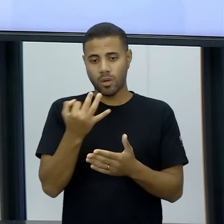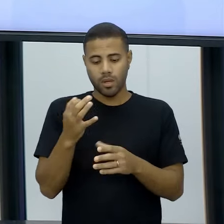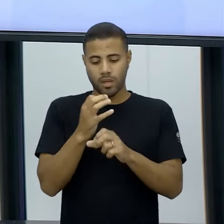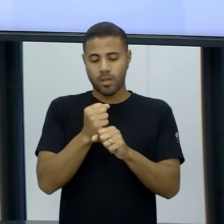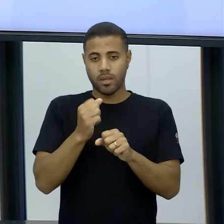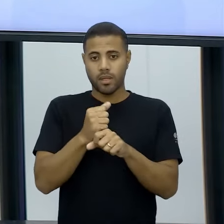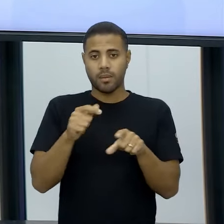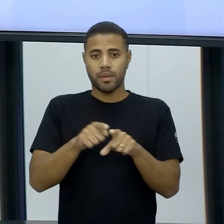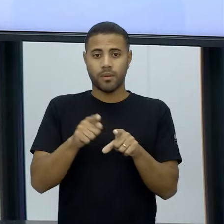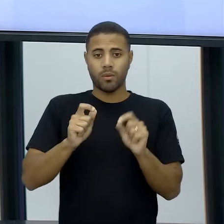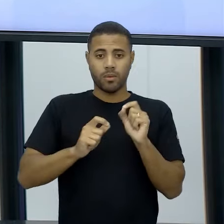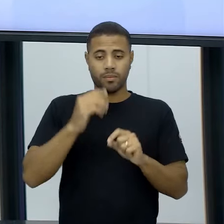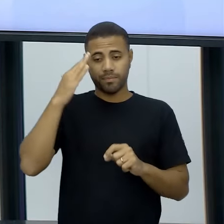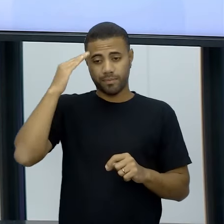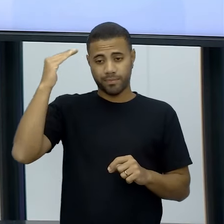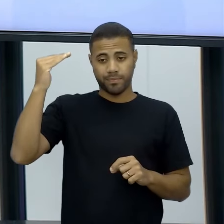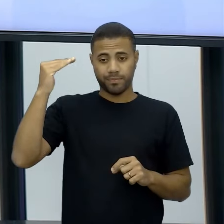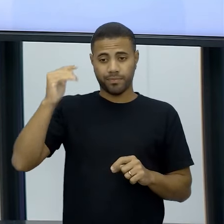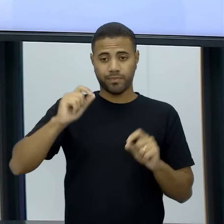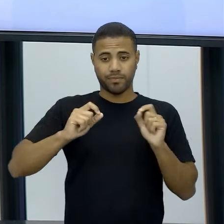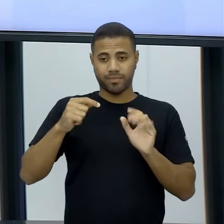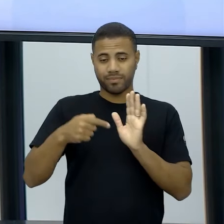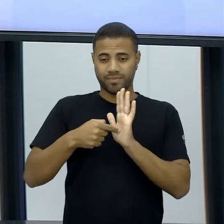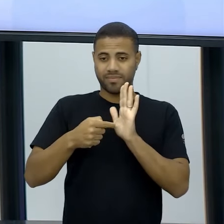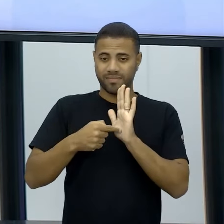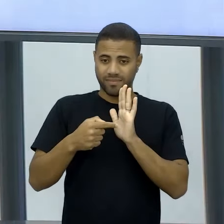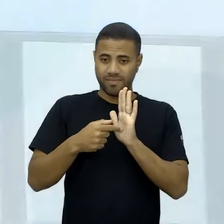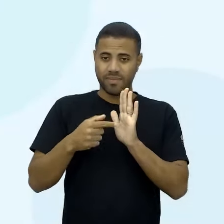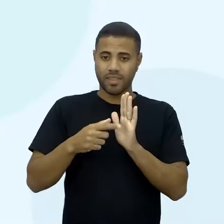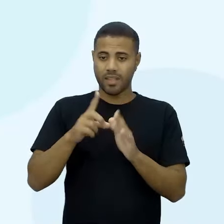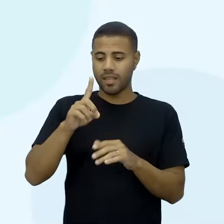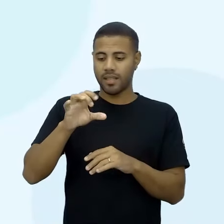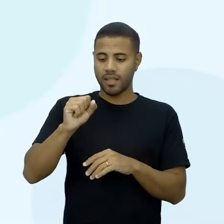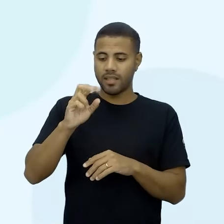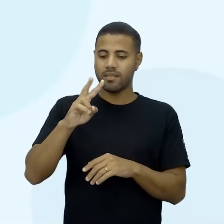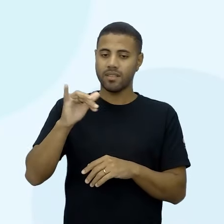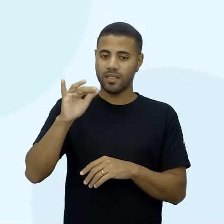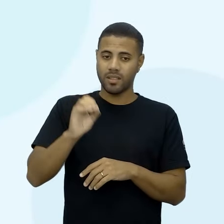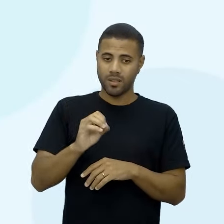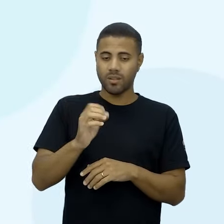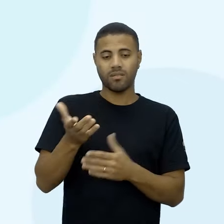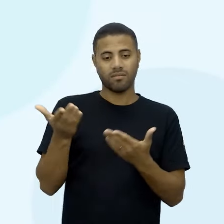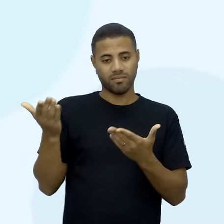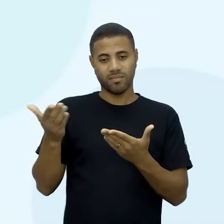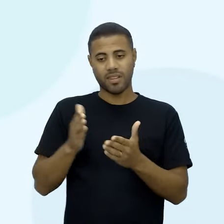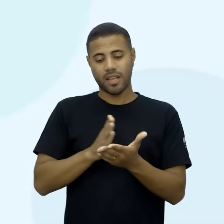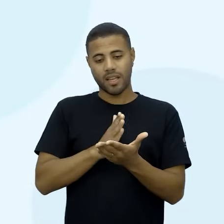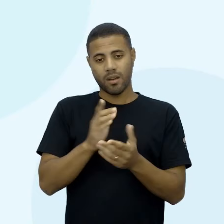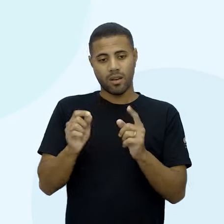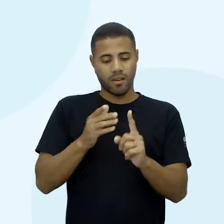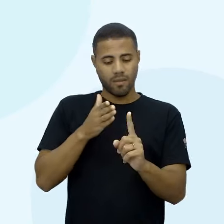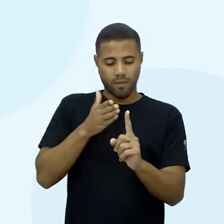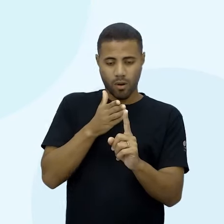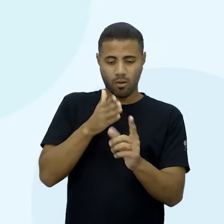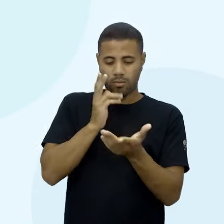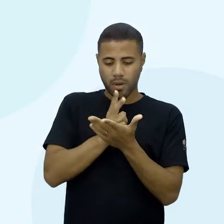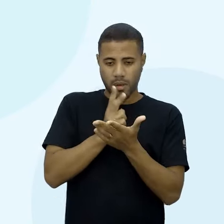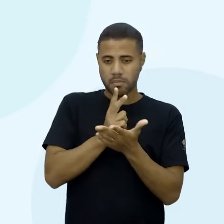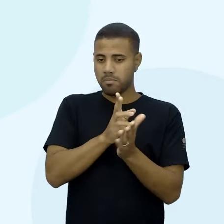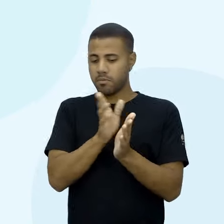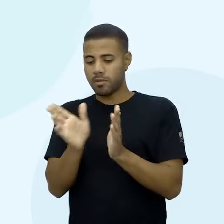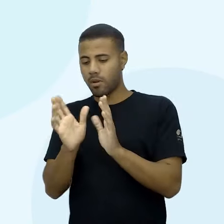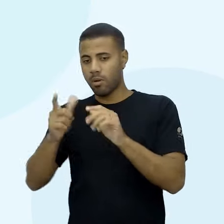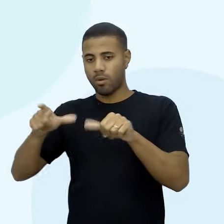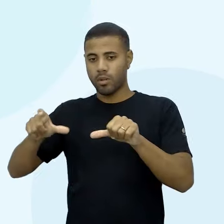famoso, famoso desvio padrão. E o que ele faz? Ele é uma porcentagem que indica a variação esperada entre as